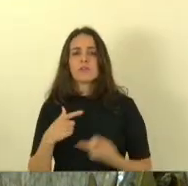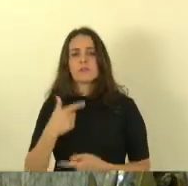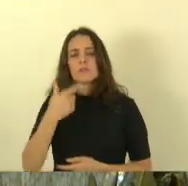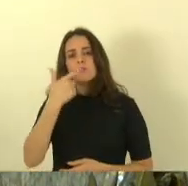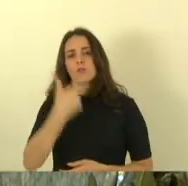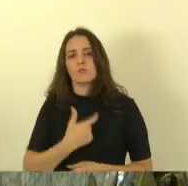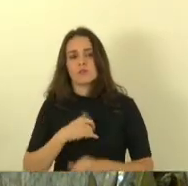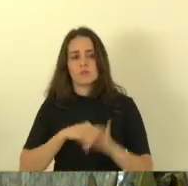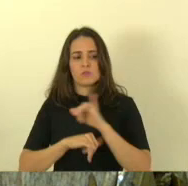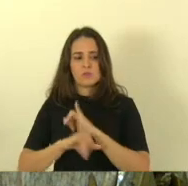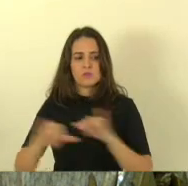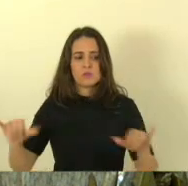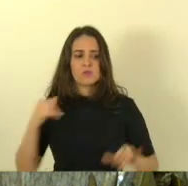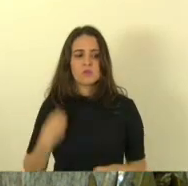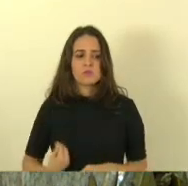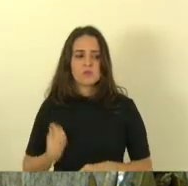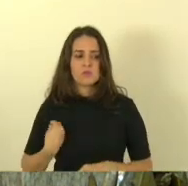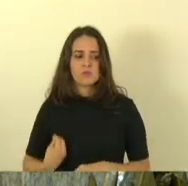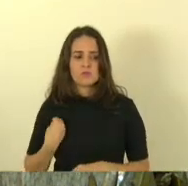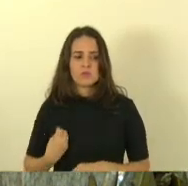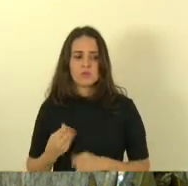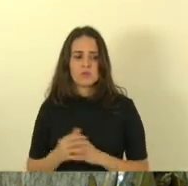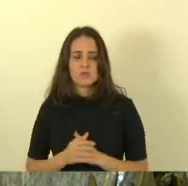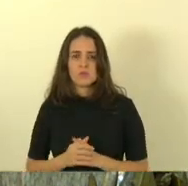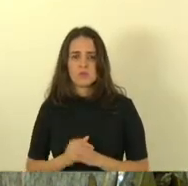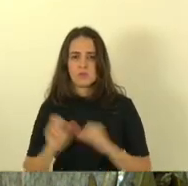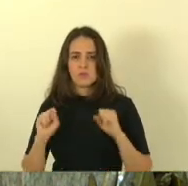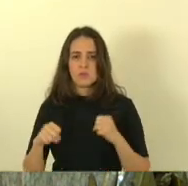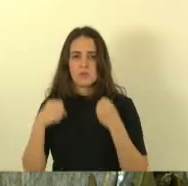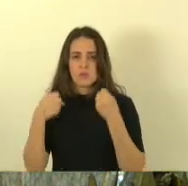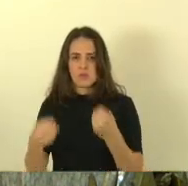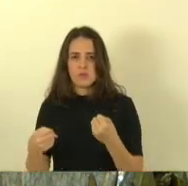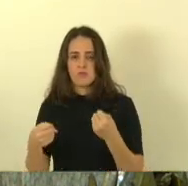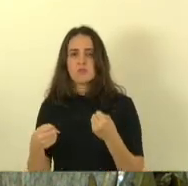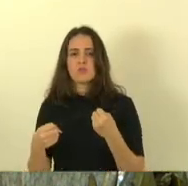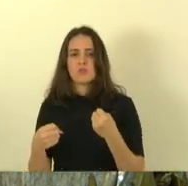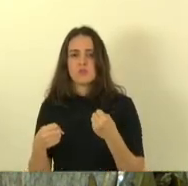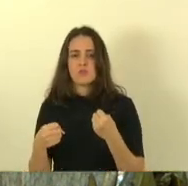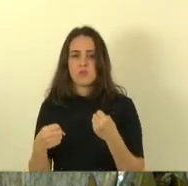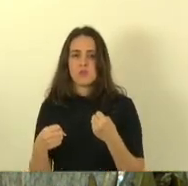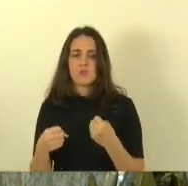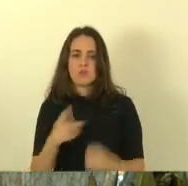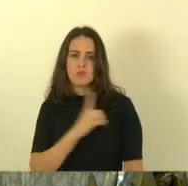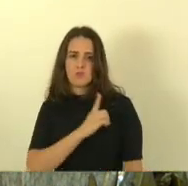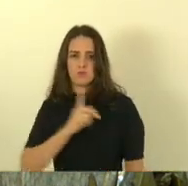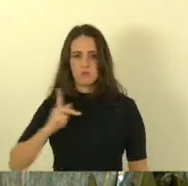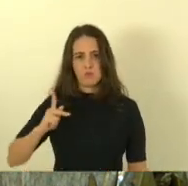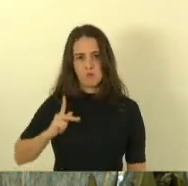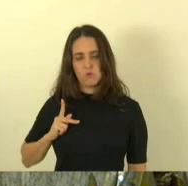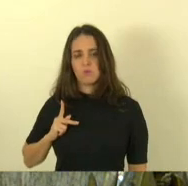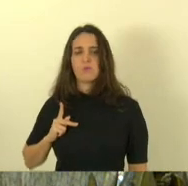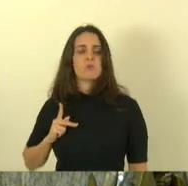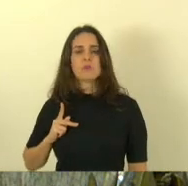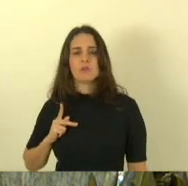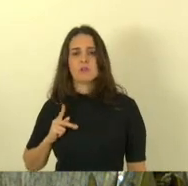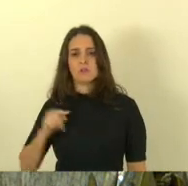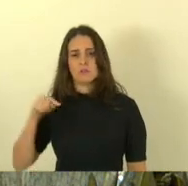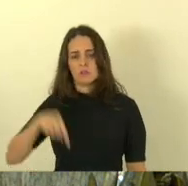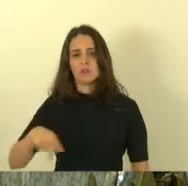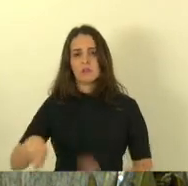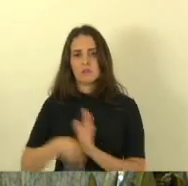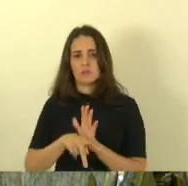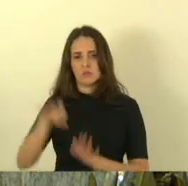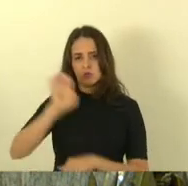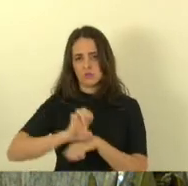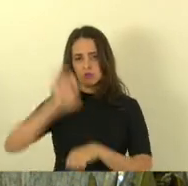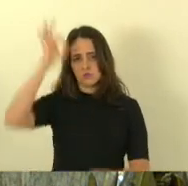registro aqui da presença do defensor público público da nossa defensoria aqui do estado